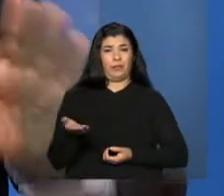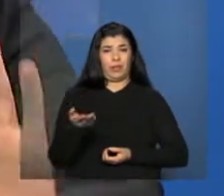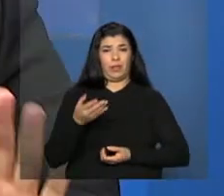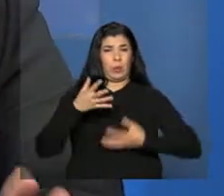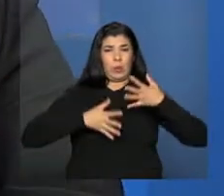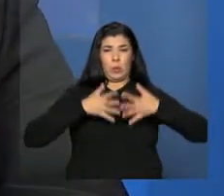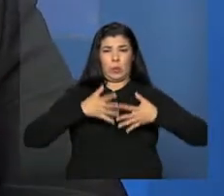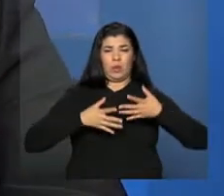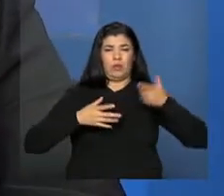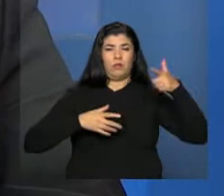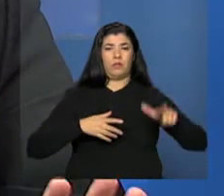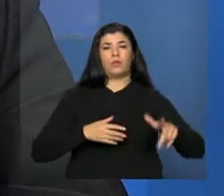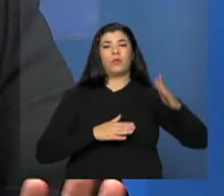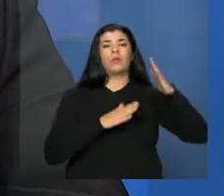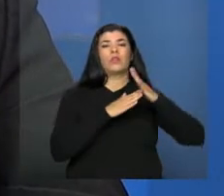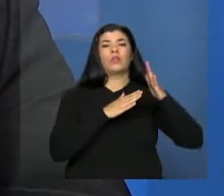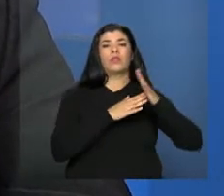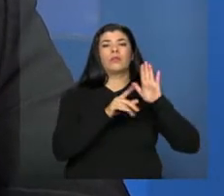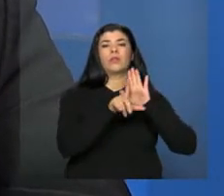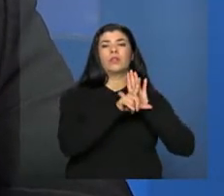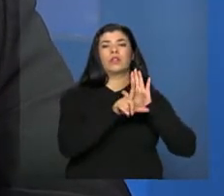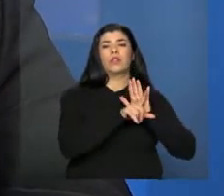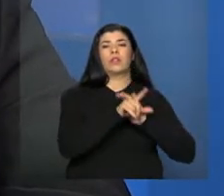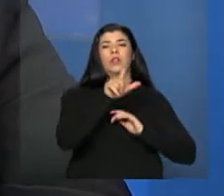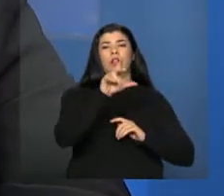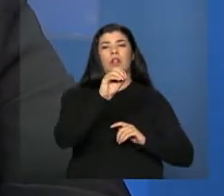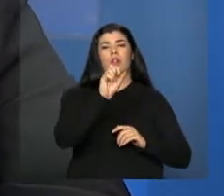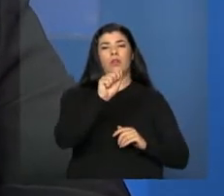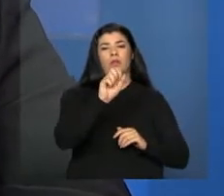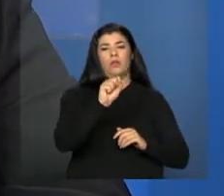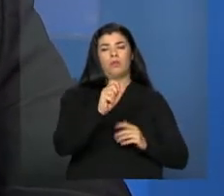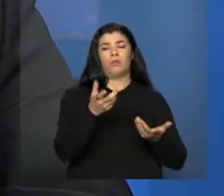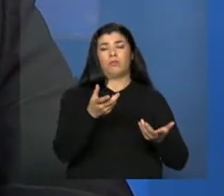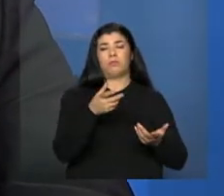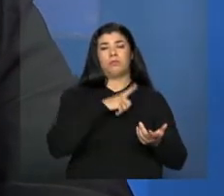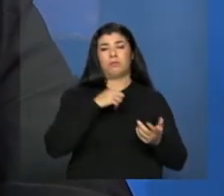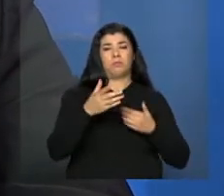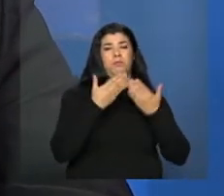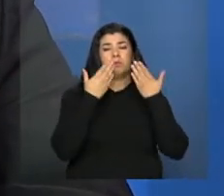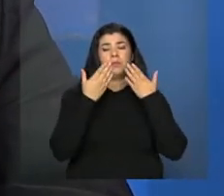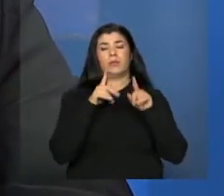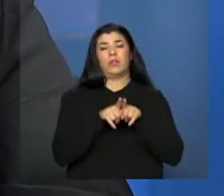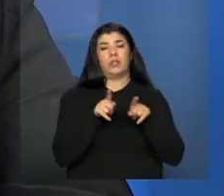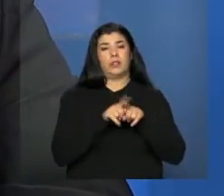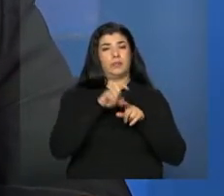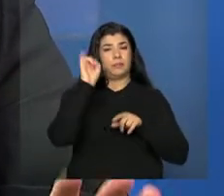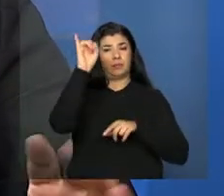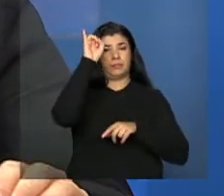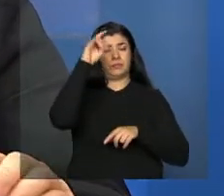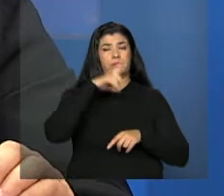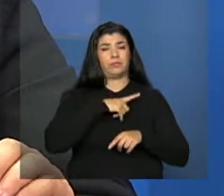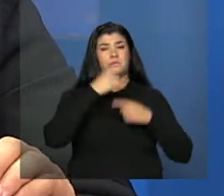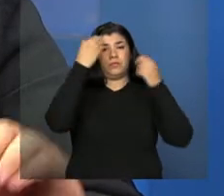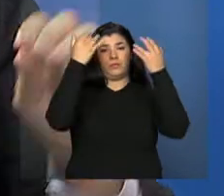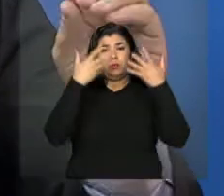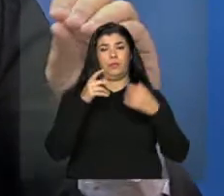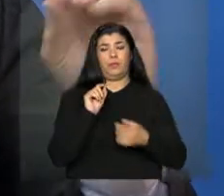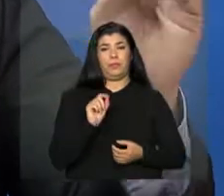com o limite presidencial da lei de responsabilidade fiscal, por exemplo. E também é importante ressaltar que